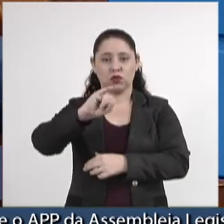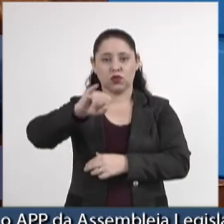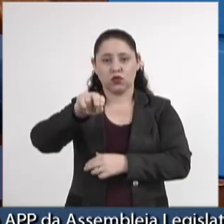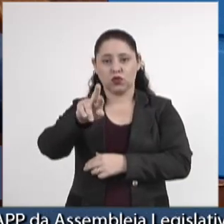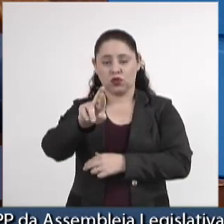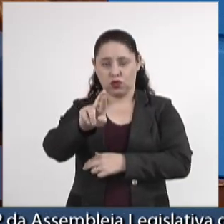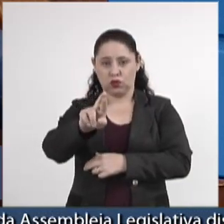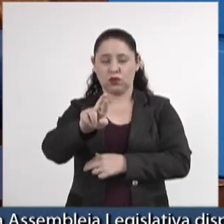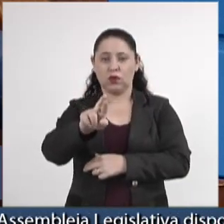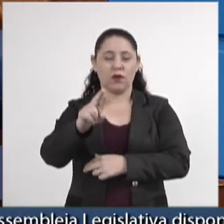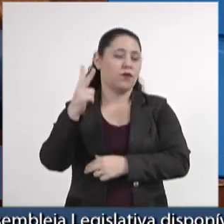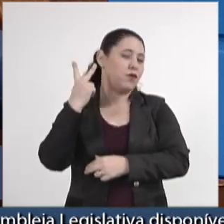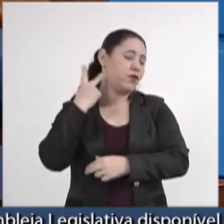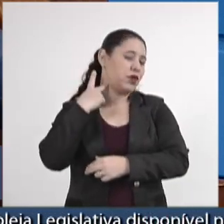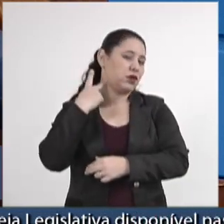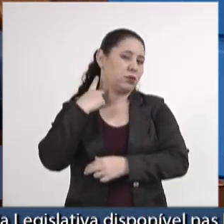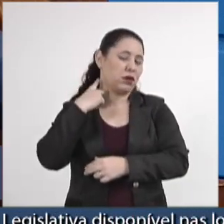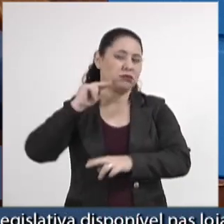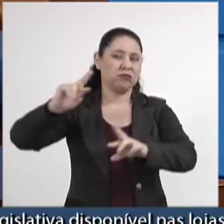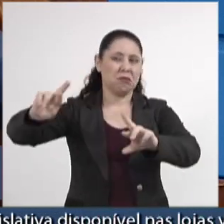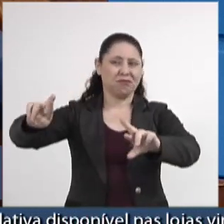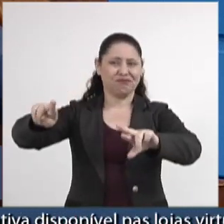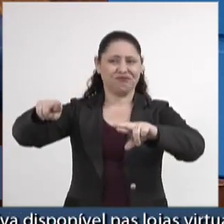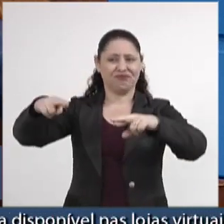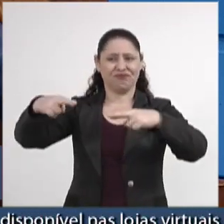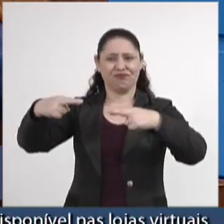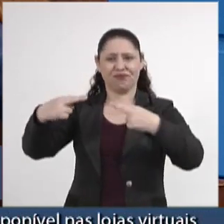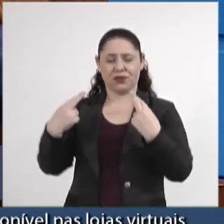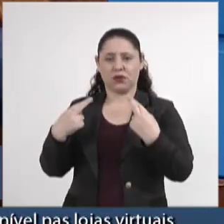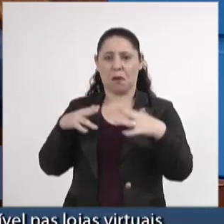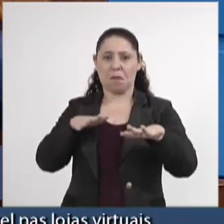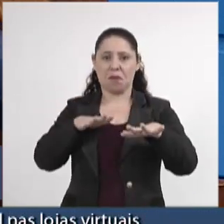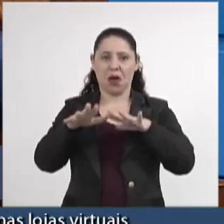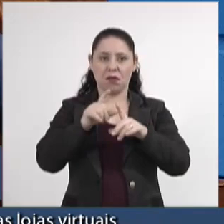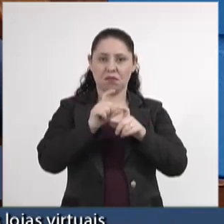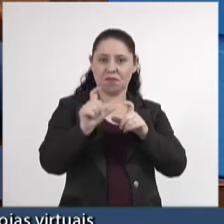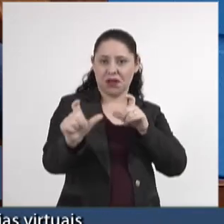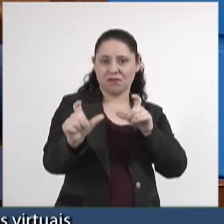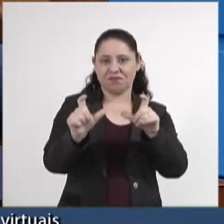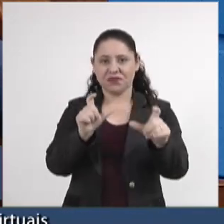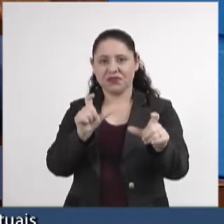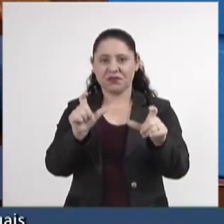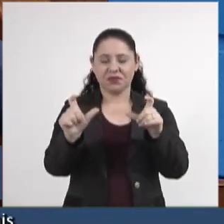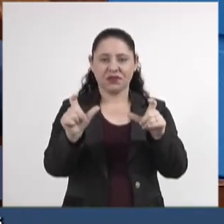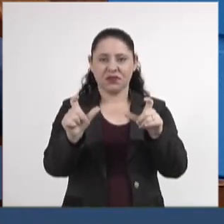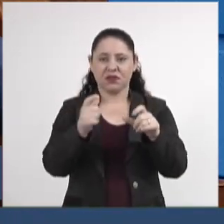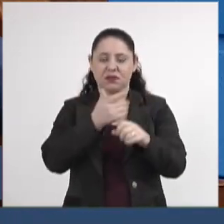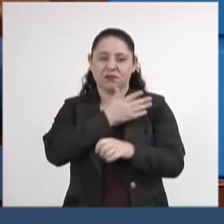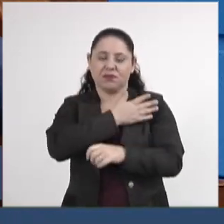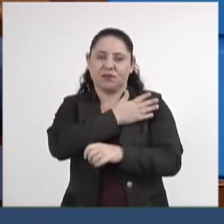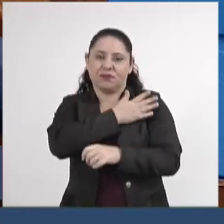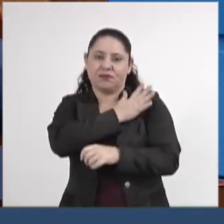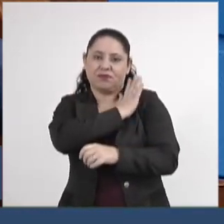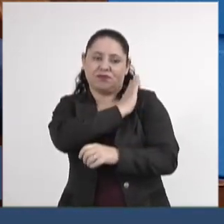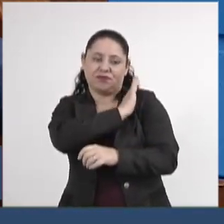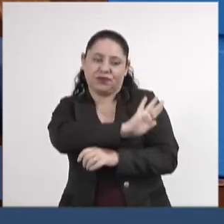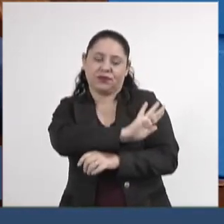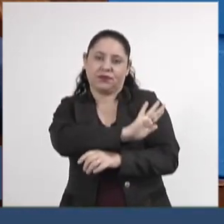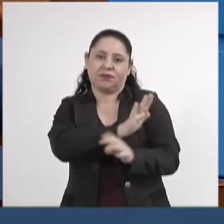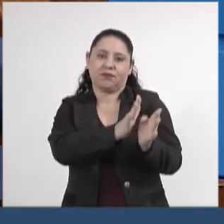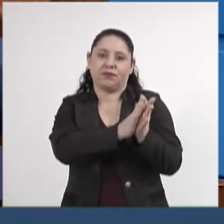vítima, alvo de uma manifestação racista no estádio de futebol,